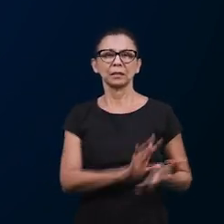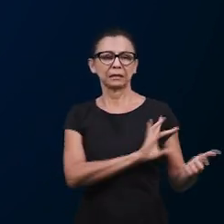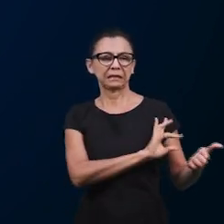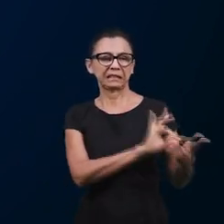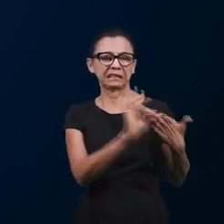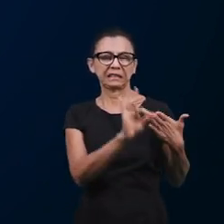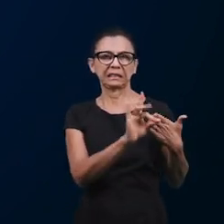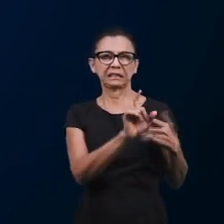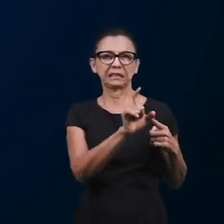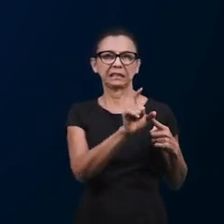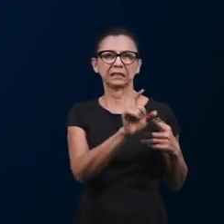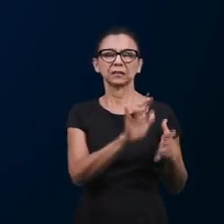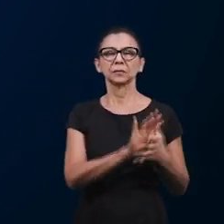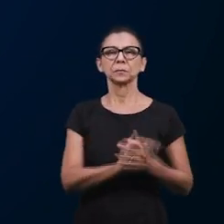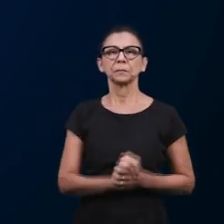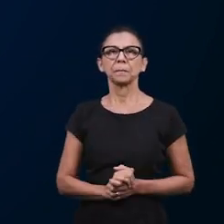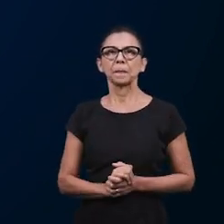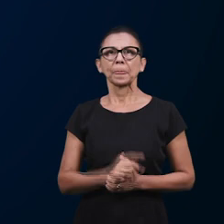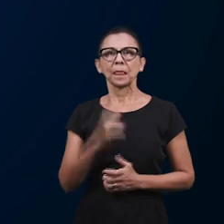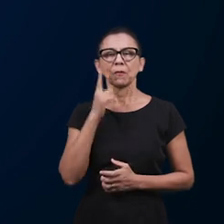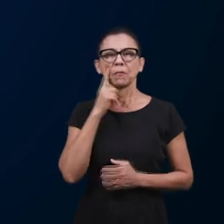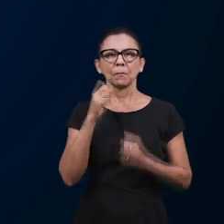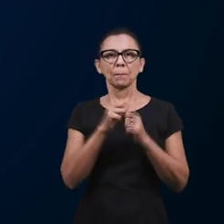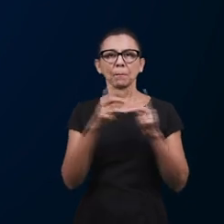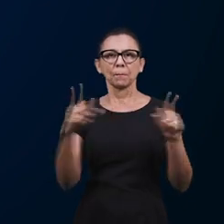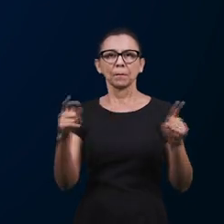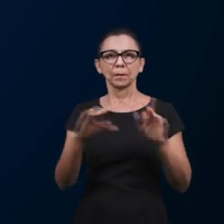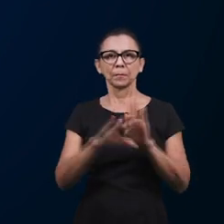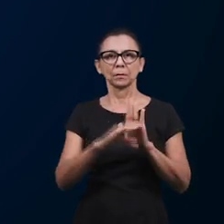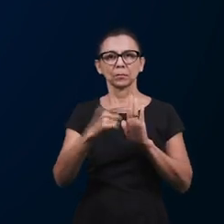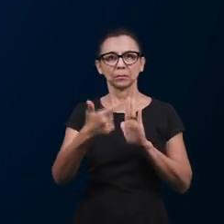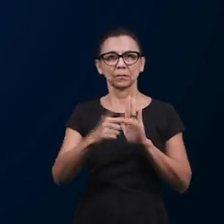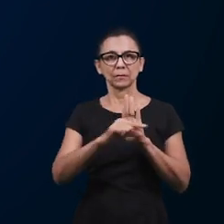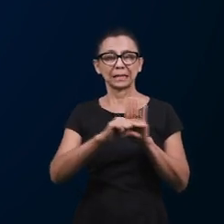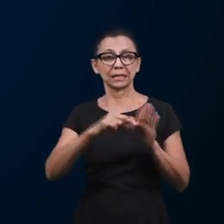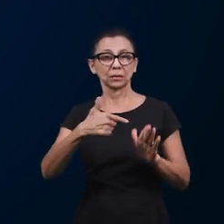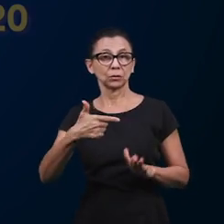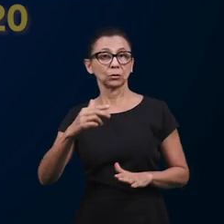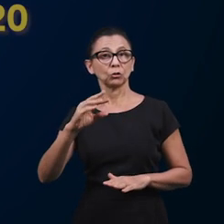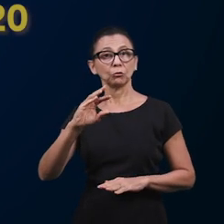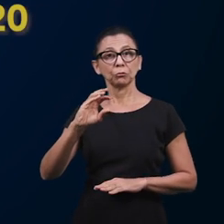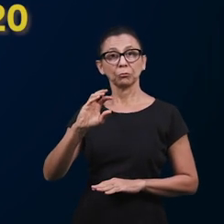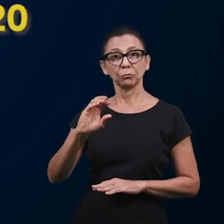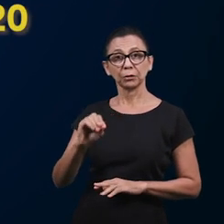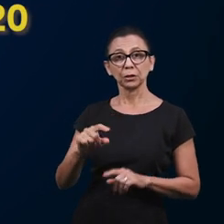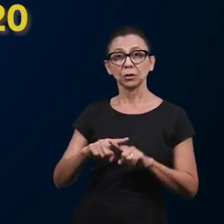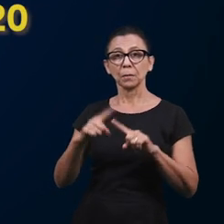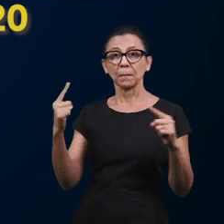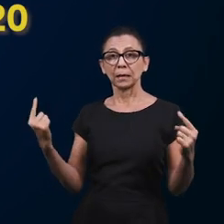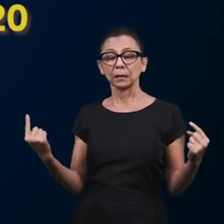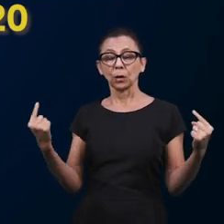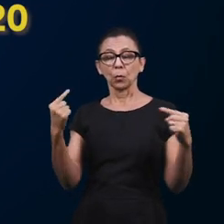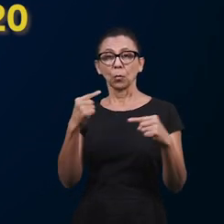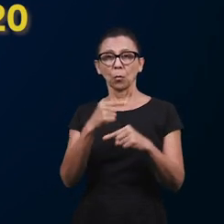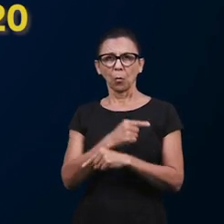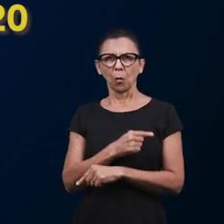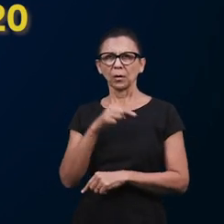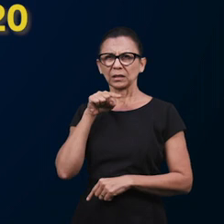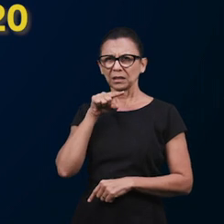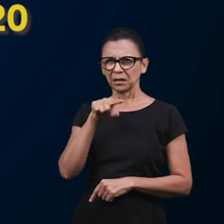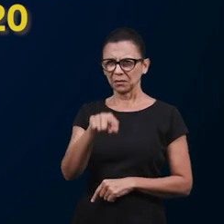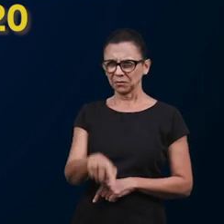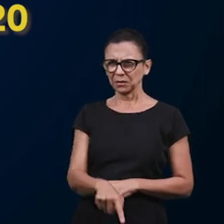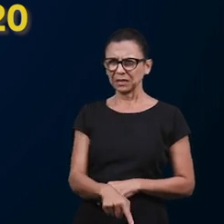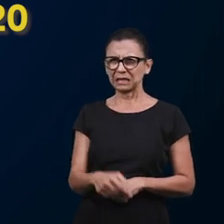Podemos confirmar em Apocalipse, capítulo 2, versículo 20. Mas tenho contra ti,